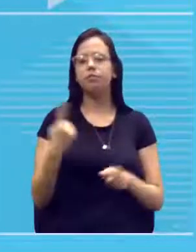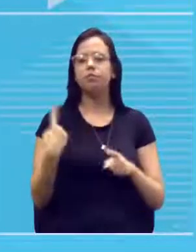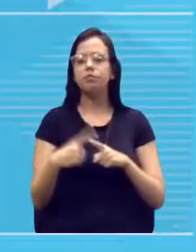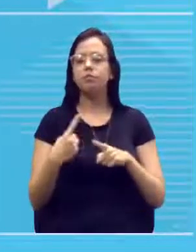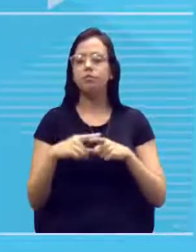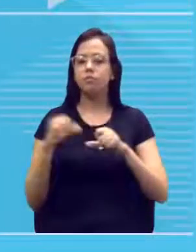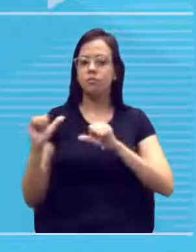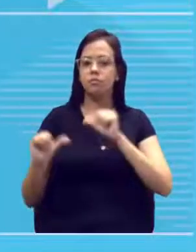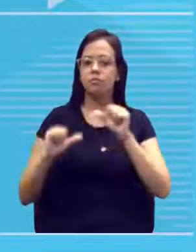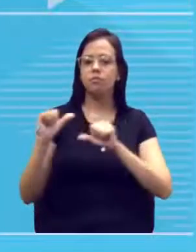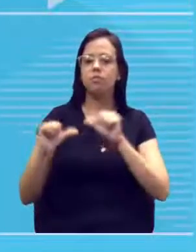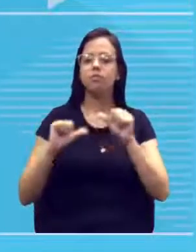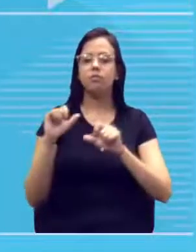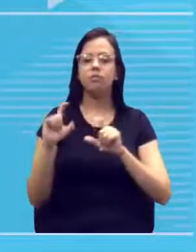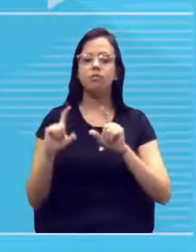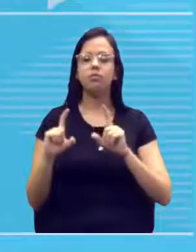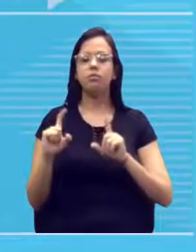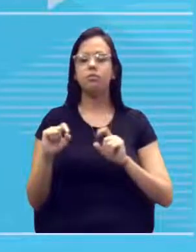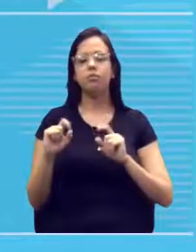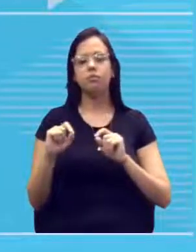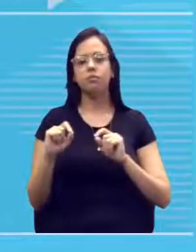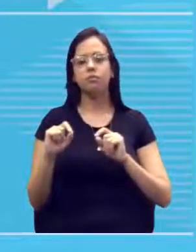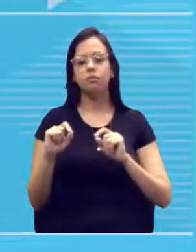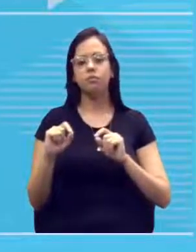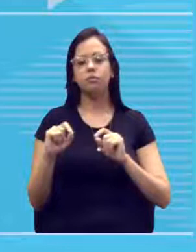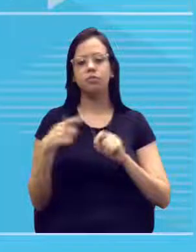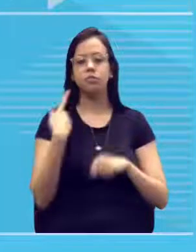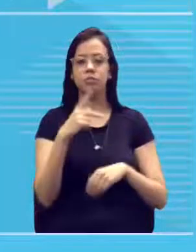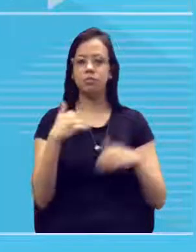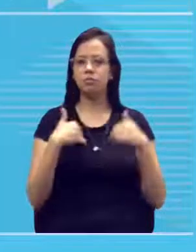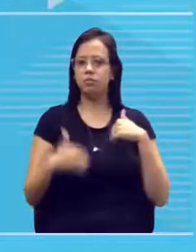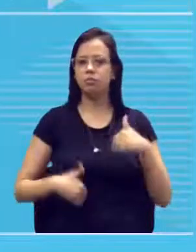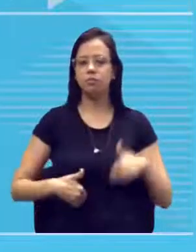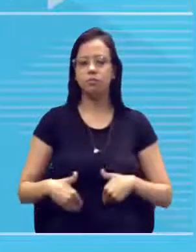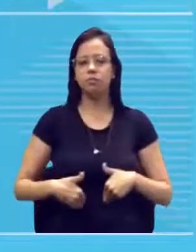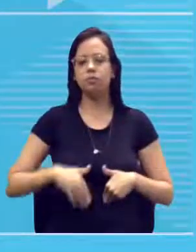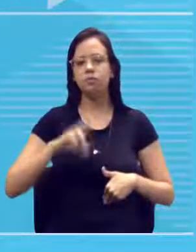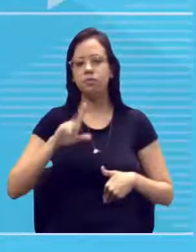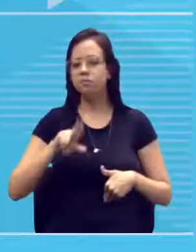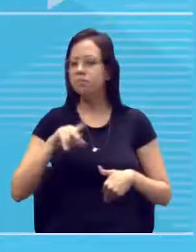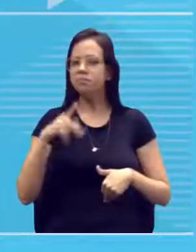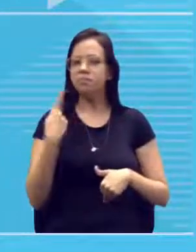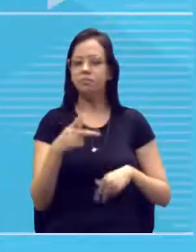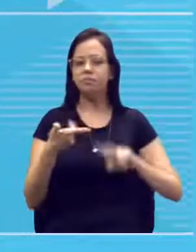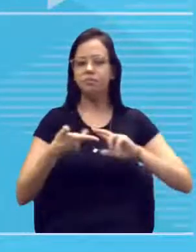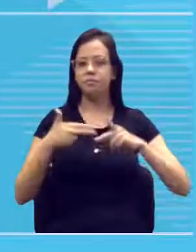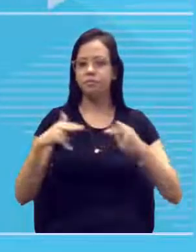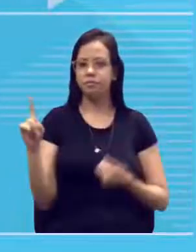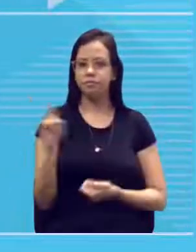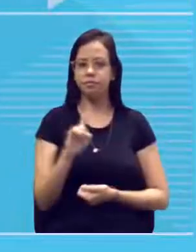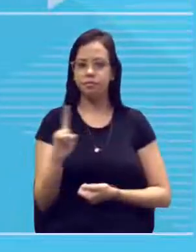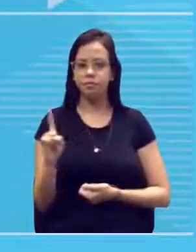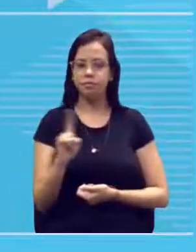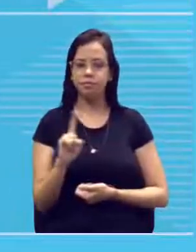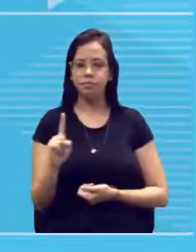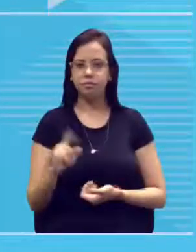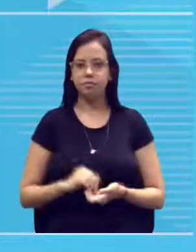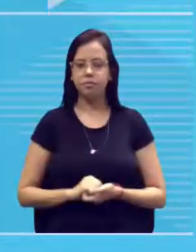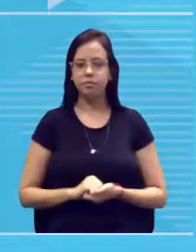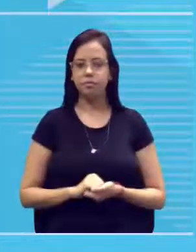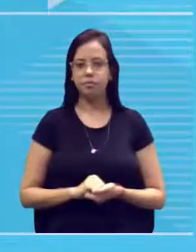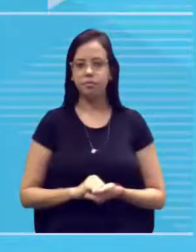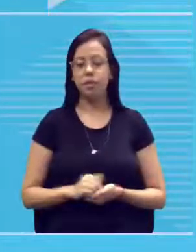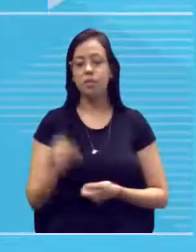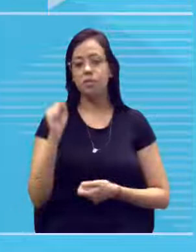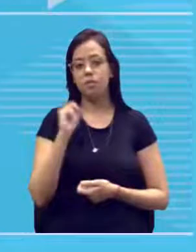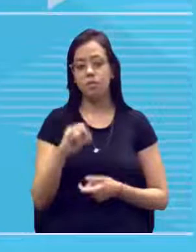alterações foram alterações no teu corpo e não no teu DNA. A não ser que você tenha feito uma